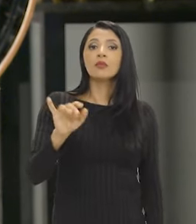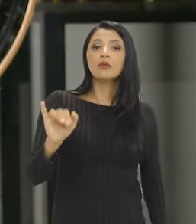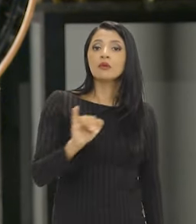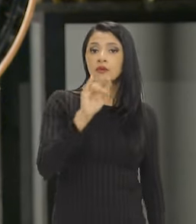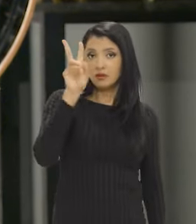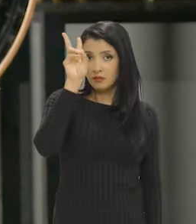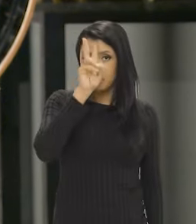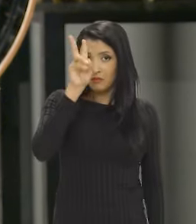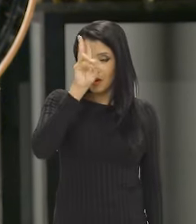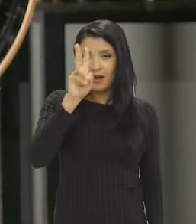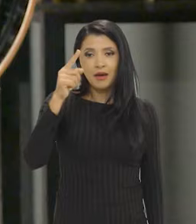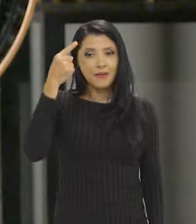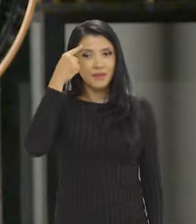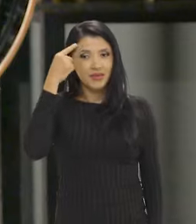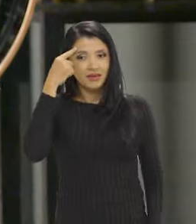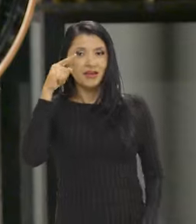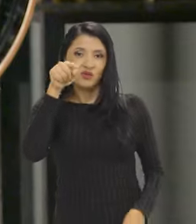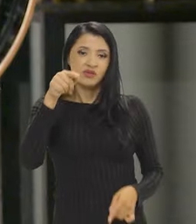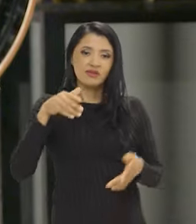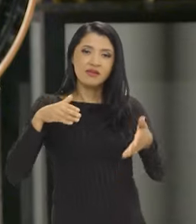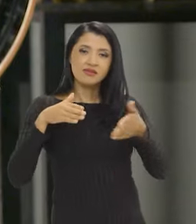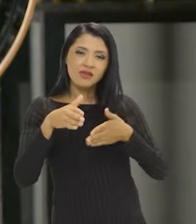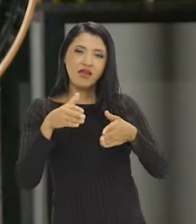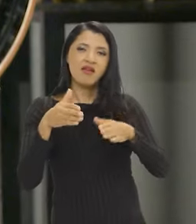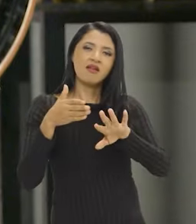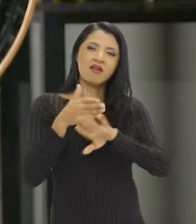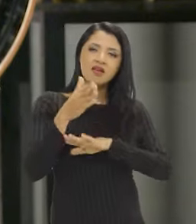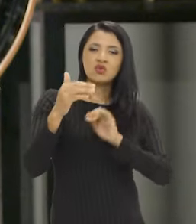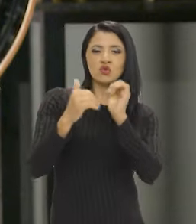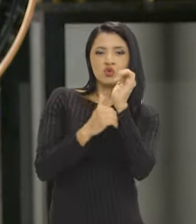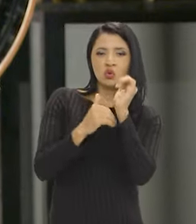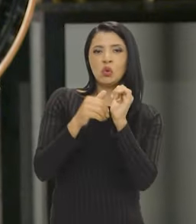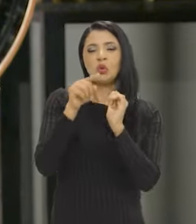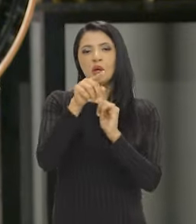pensando essa chave de acesso,